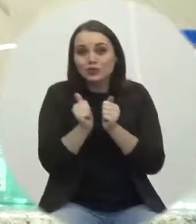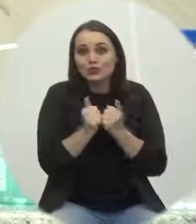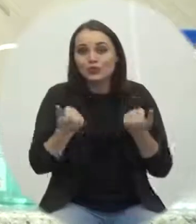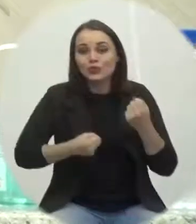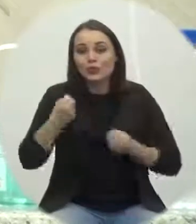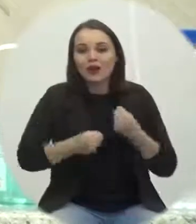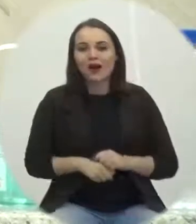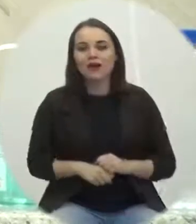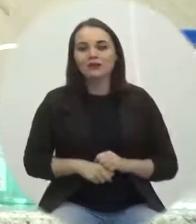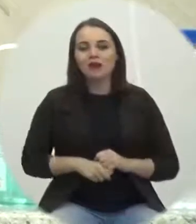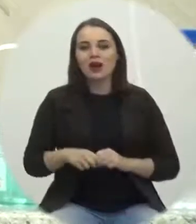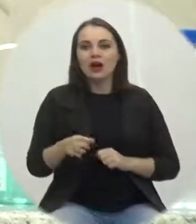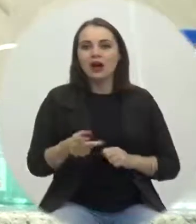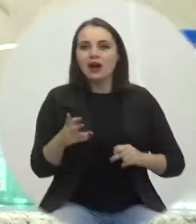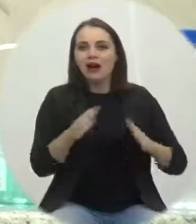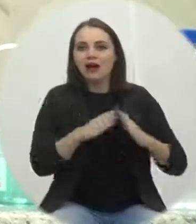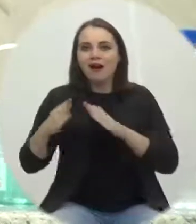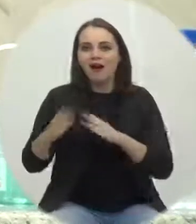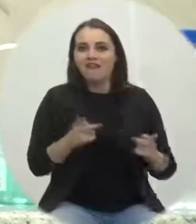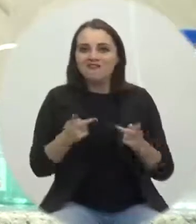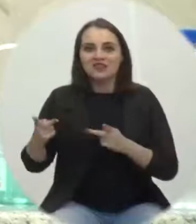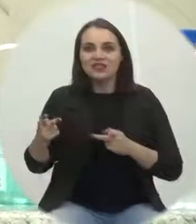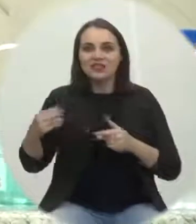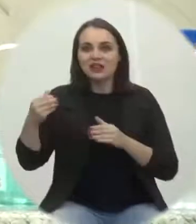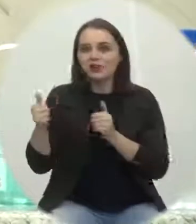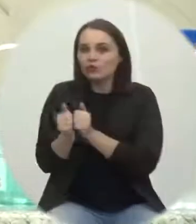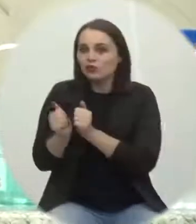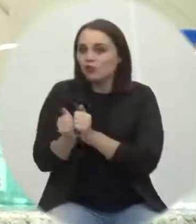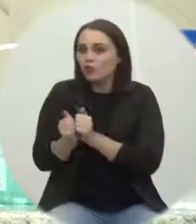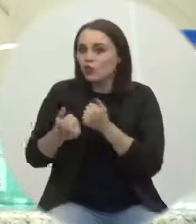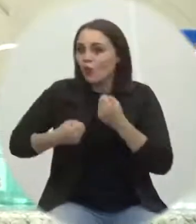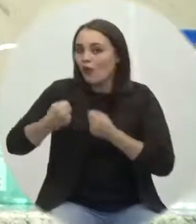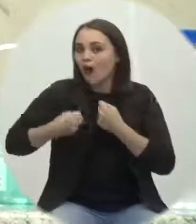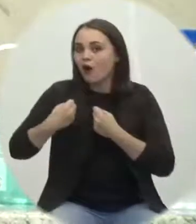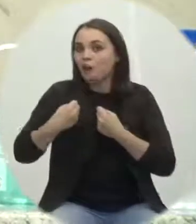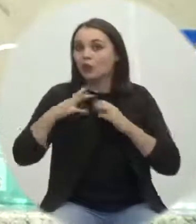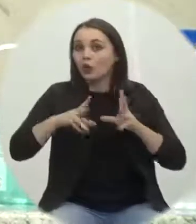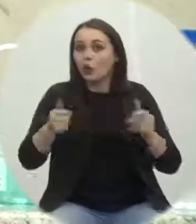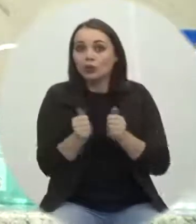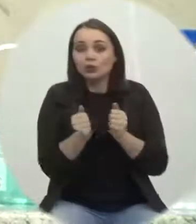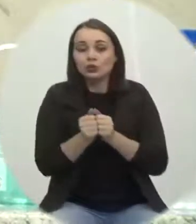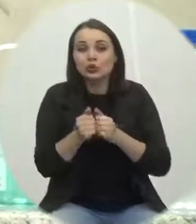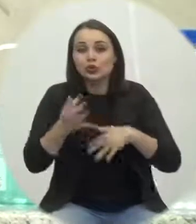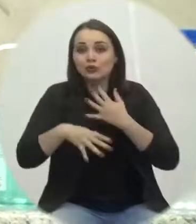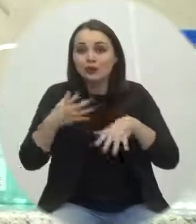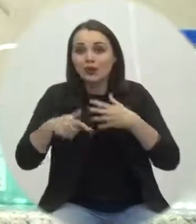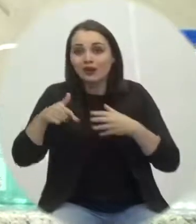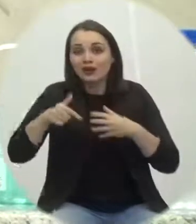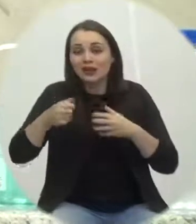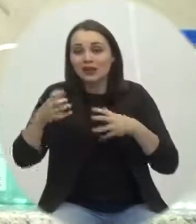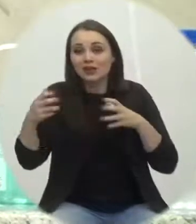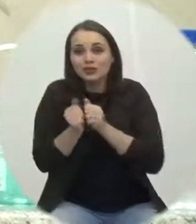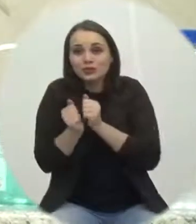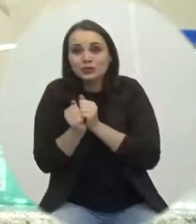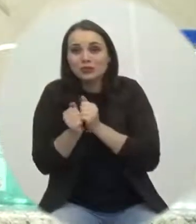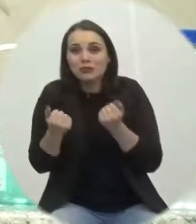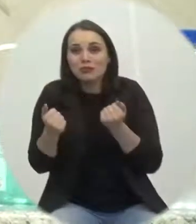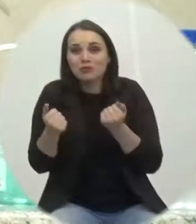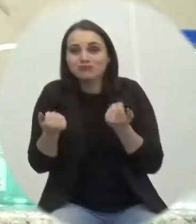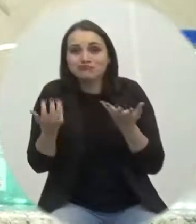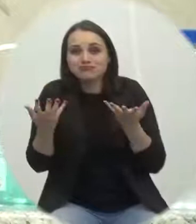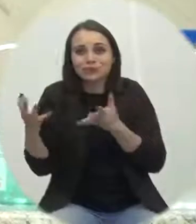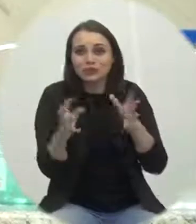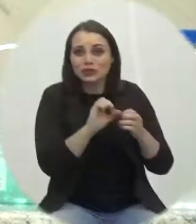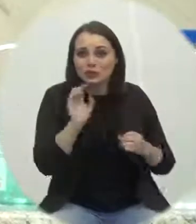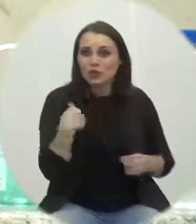Trabalhar, o vizinho leva o outro vizinho, que passa lá, pega o outro vizinho, pega. Aí vão em 5 no carro, tudo amontoado. Isso